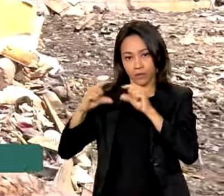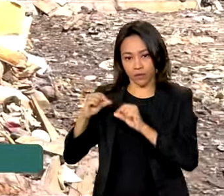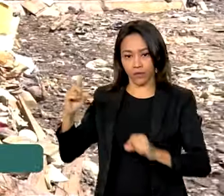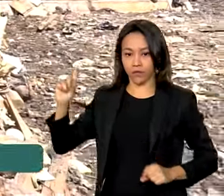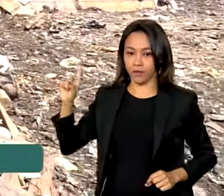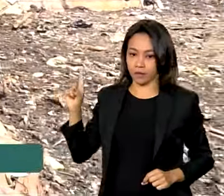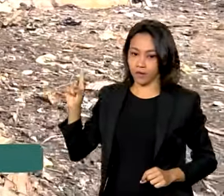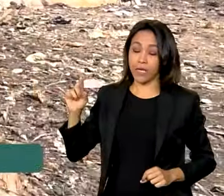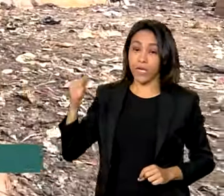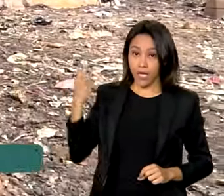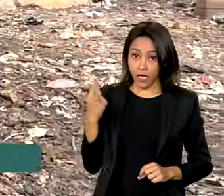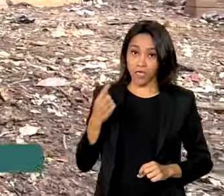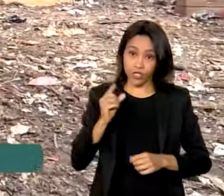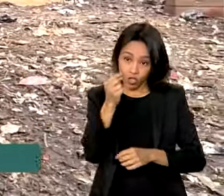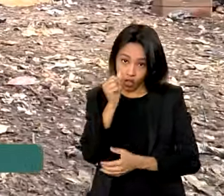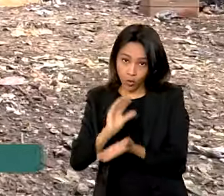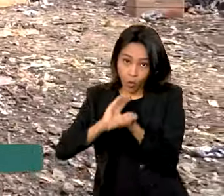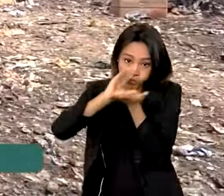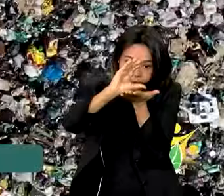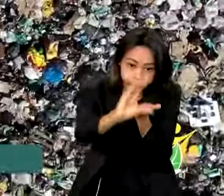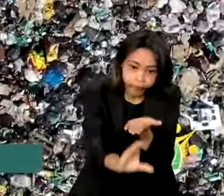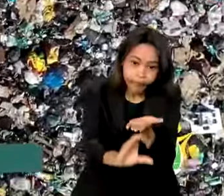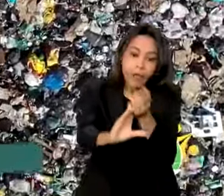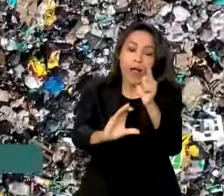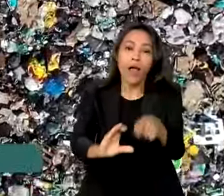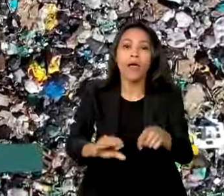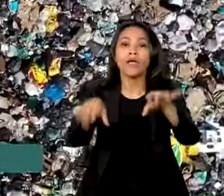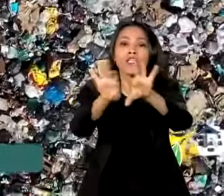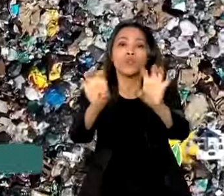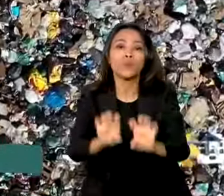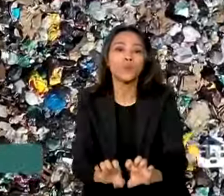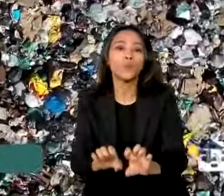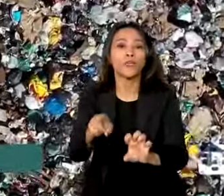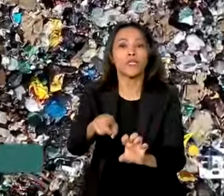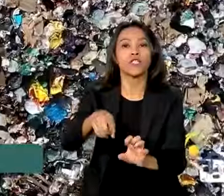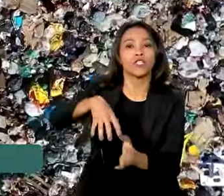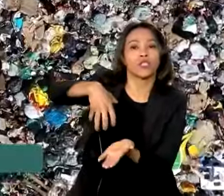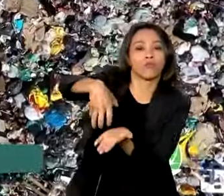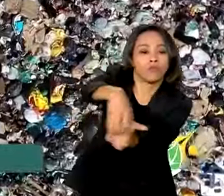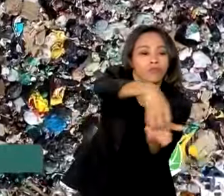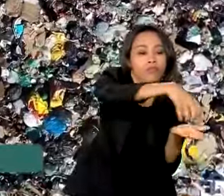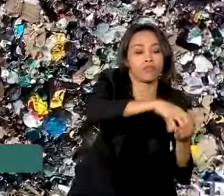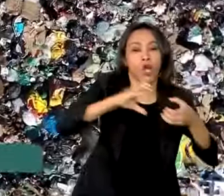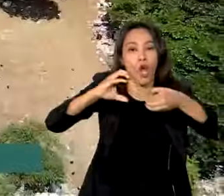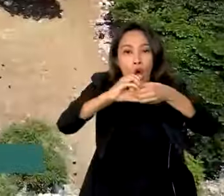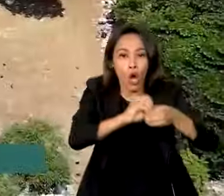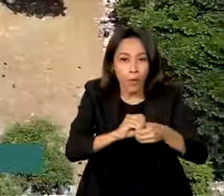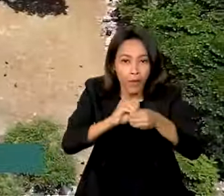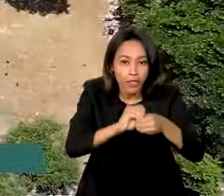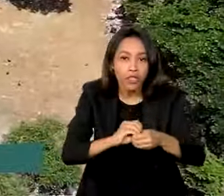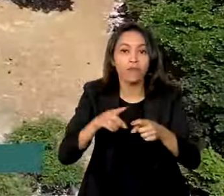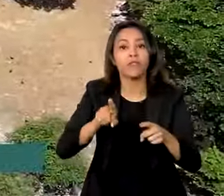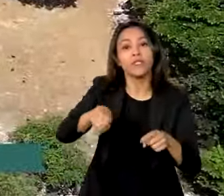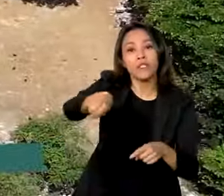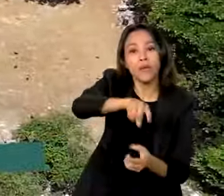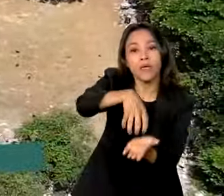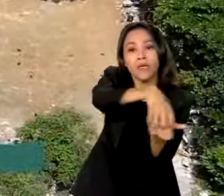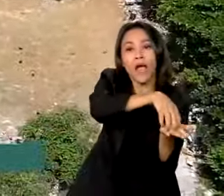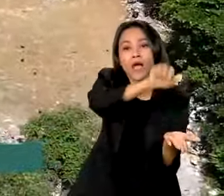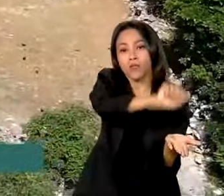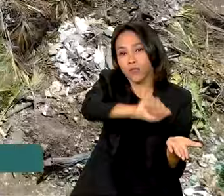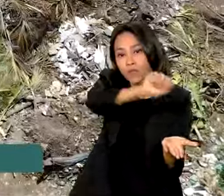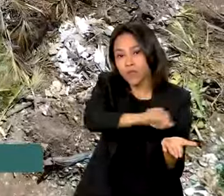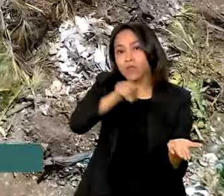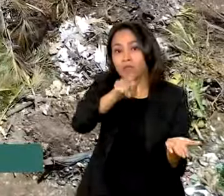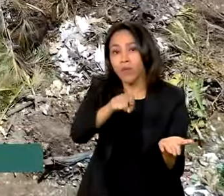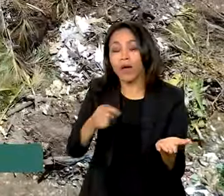Os investimentos vão ser destinados à estruturação de cooperativas e associações, além de um programa de gestão de